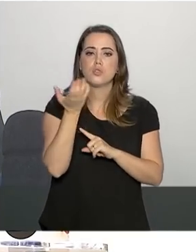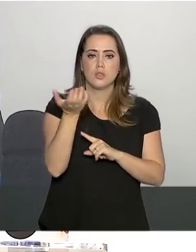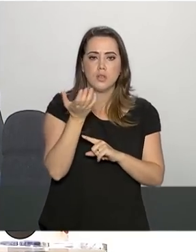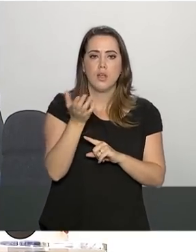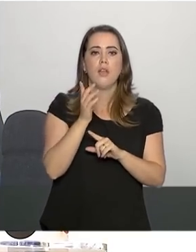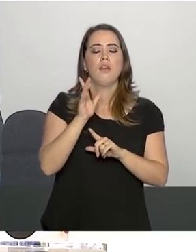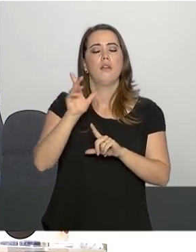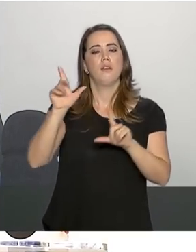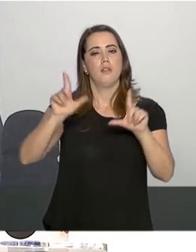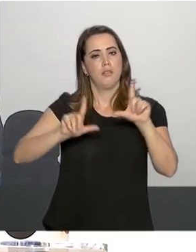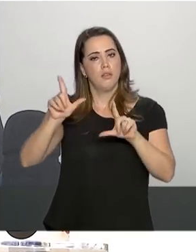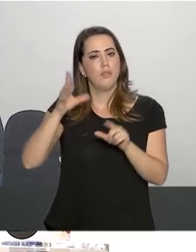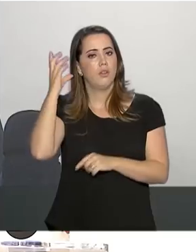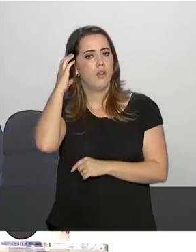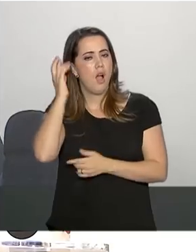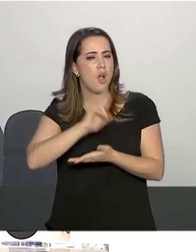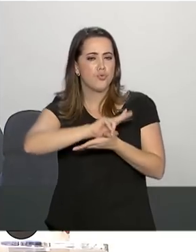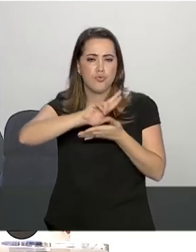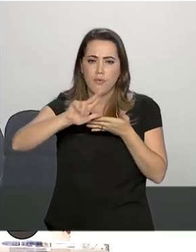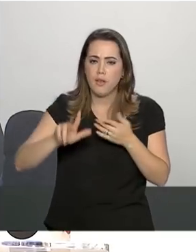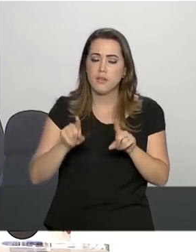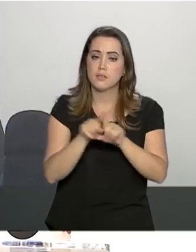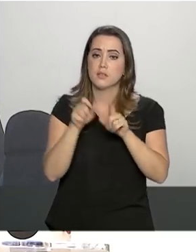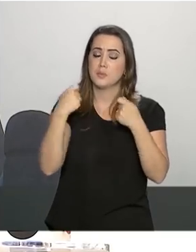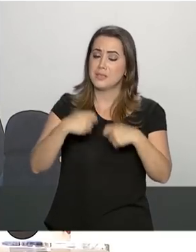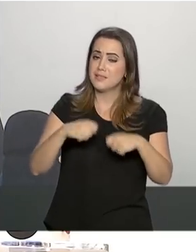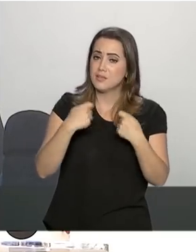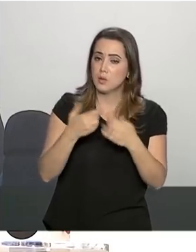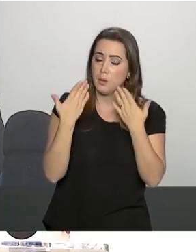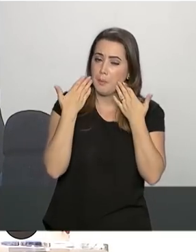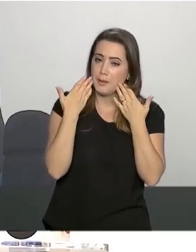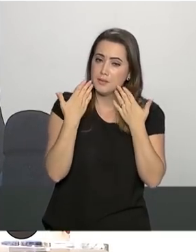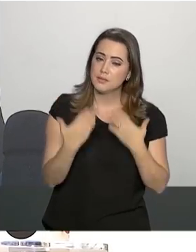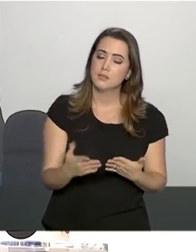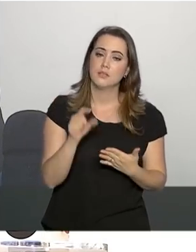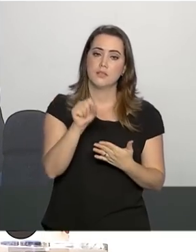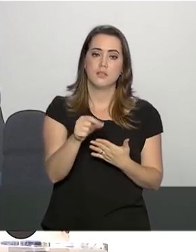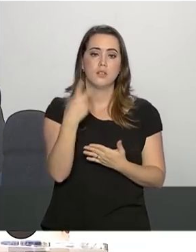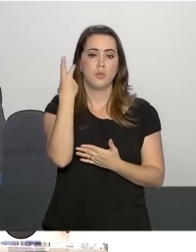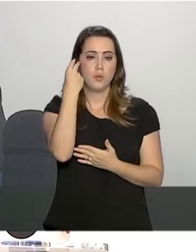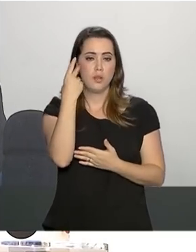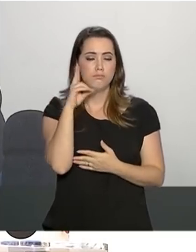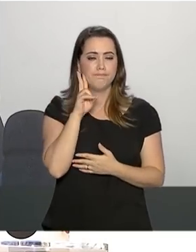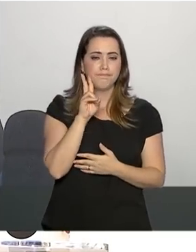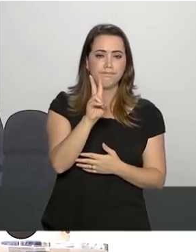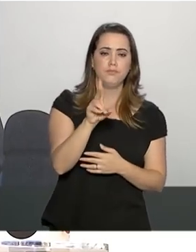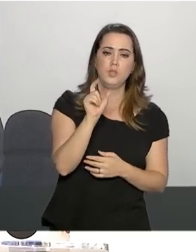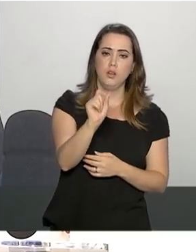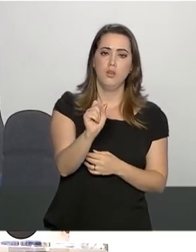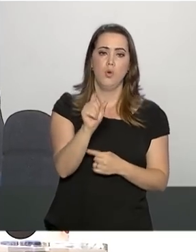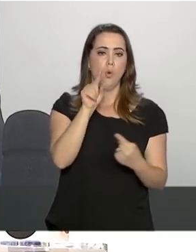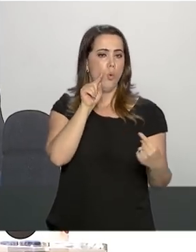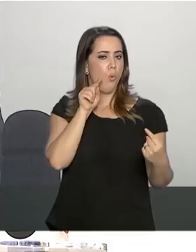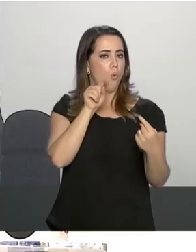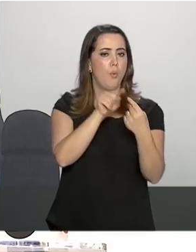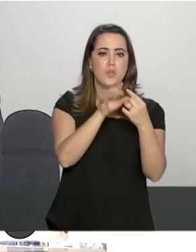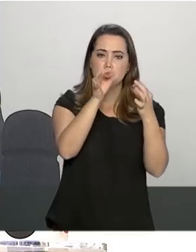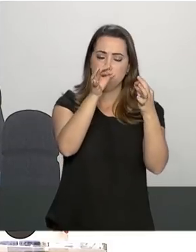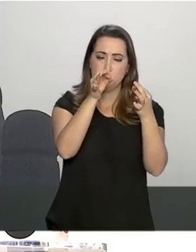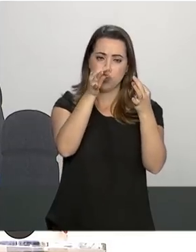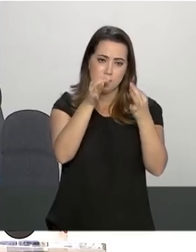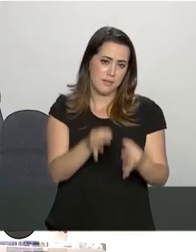faça chegar a essa sociedade, traduzindo naturalmente, segundo as suas avaliações, o fato em si.